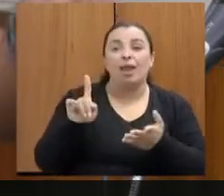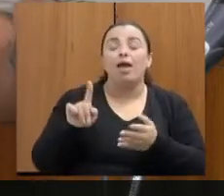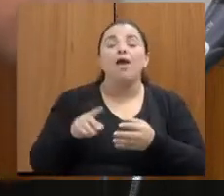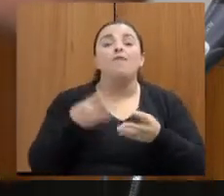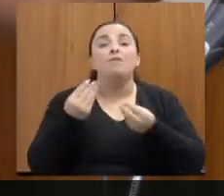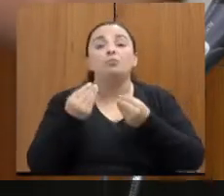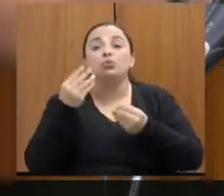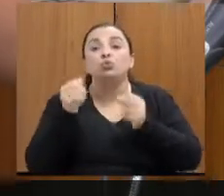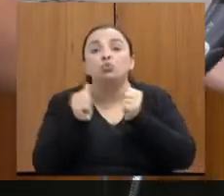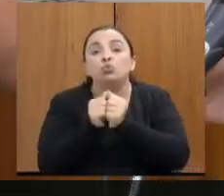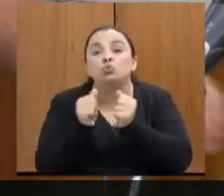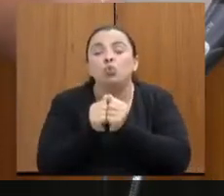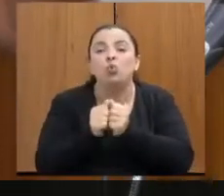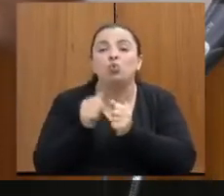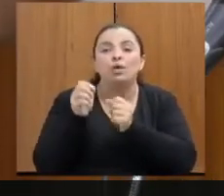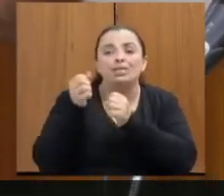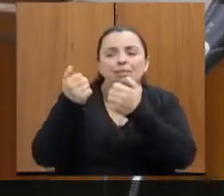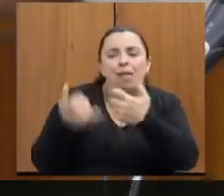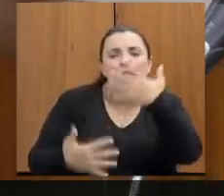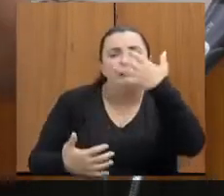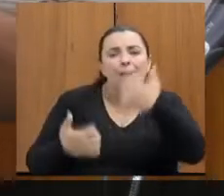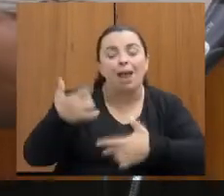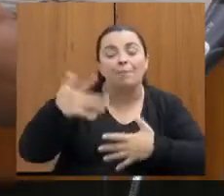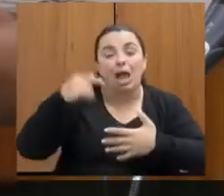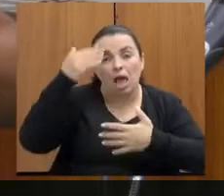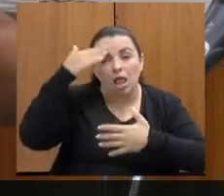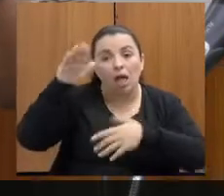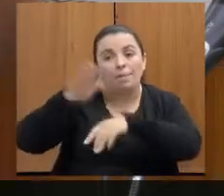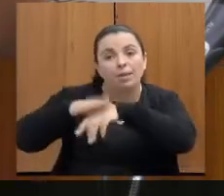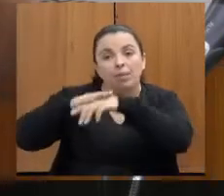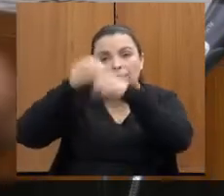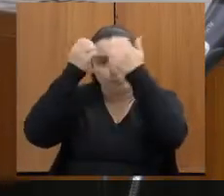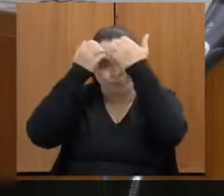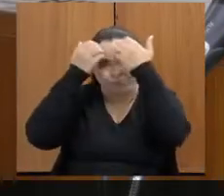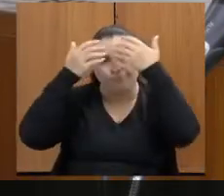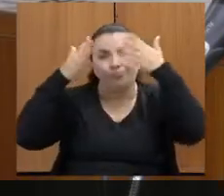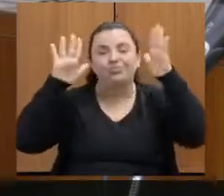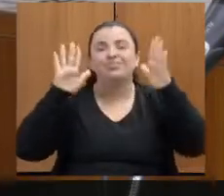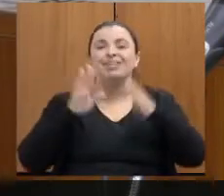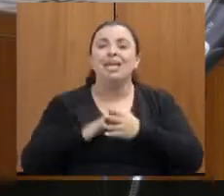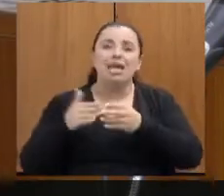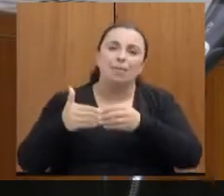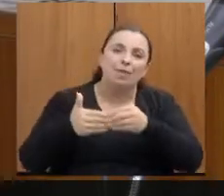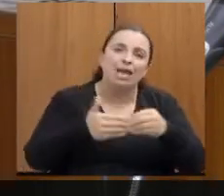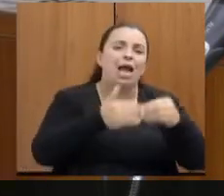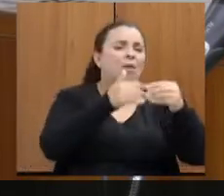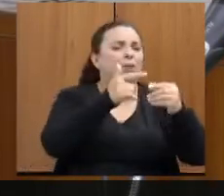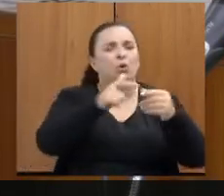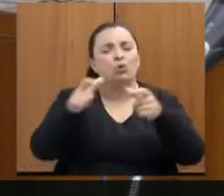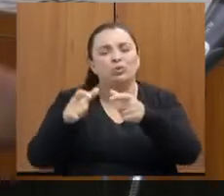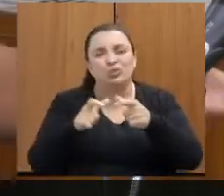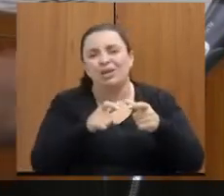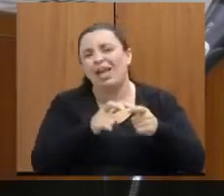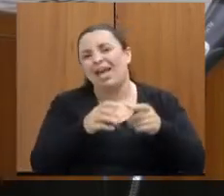tem para isso, dentre elas a denúncia, dentre elas o encaminhamento para a rede e tudo mais. Então, gratidão total.